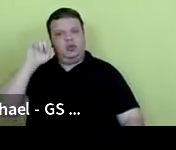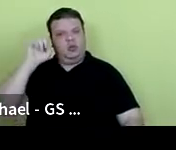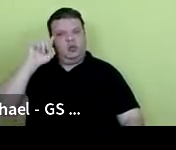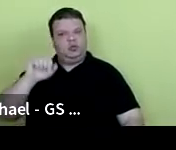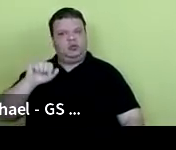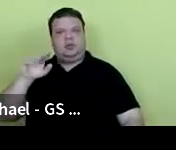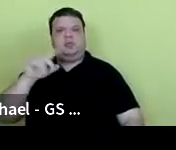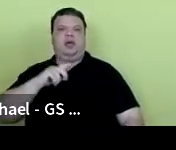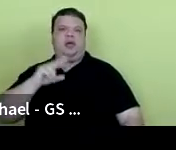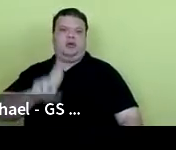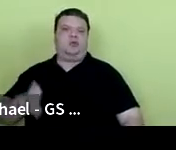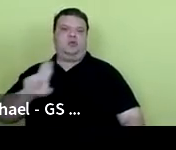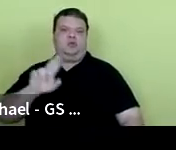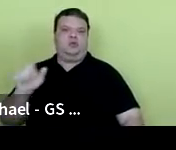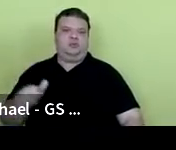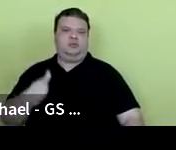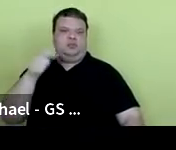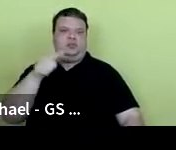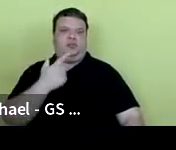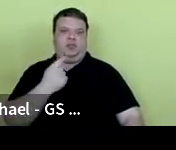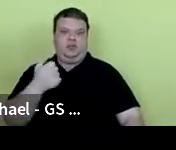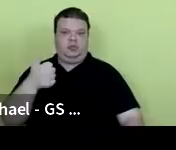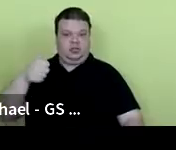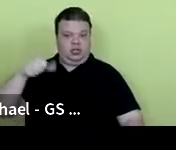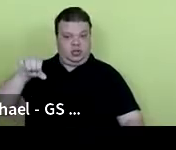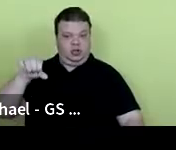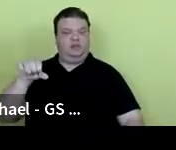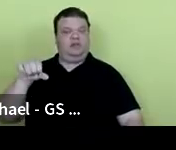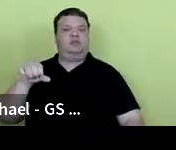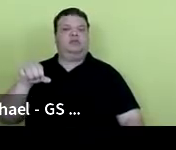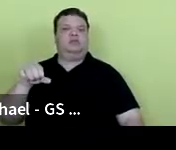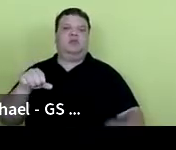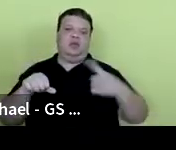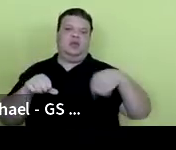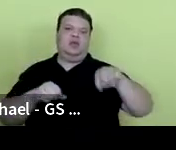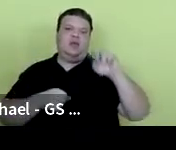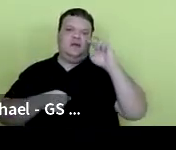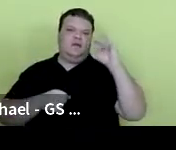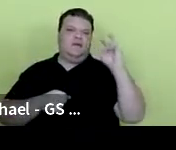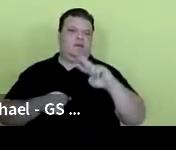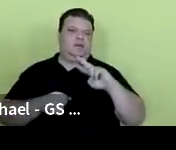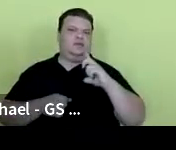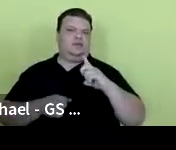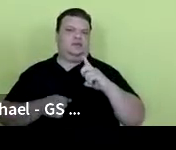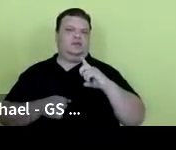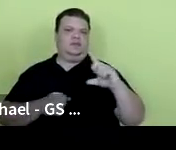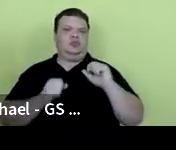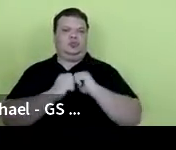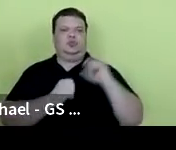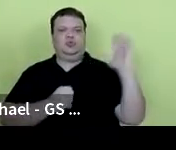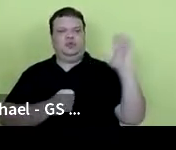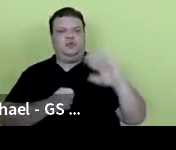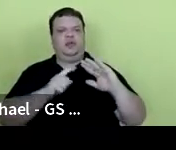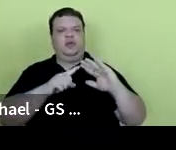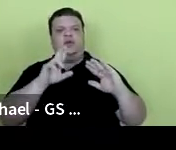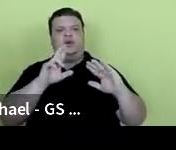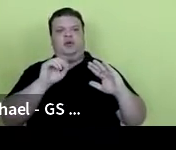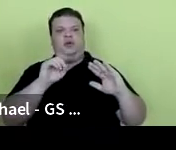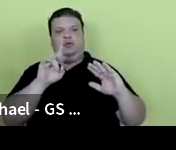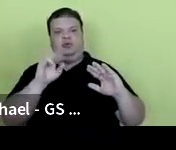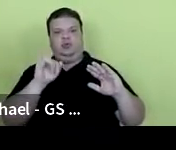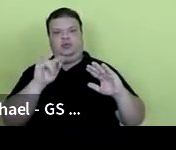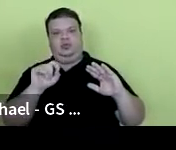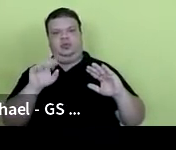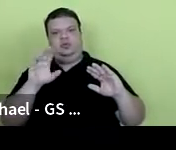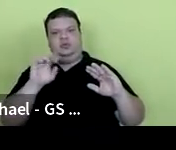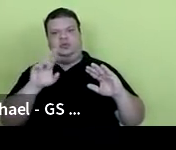aprimoradas. Em 2019, nós tivemos com a vinda do doutor Rodrigo Correia, que eu gostaria de deixar